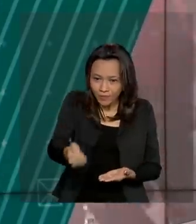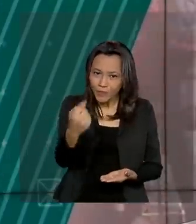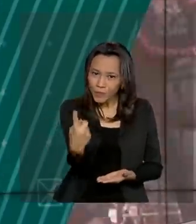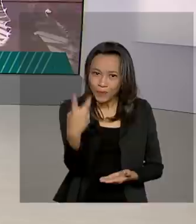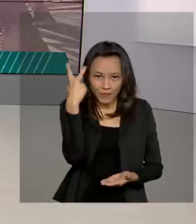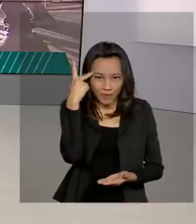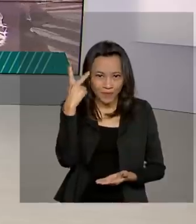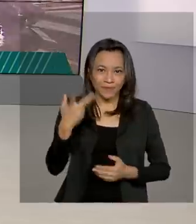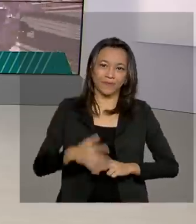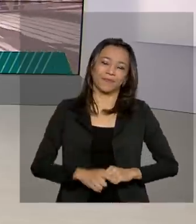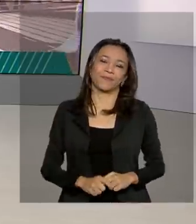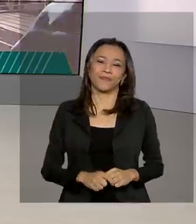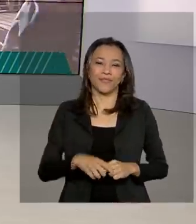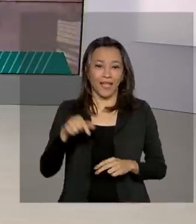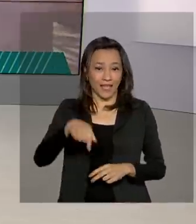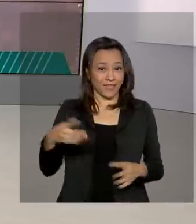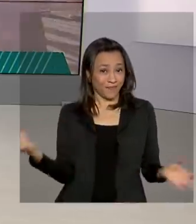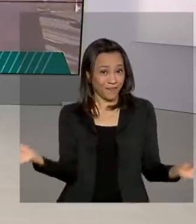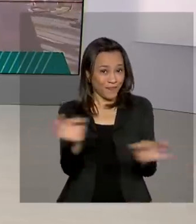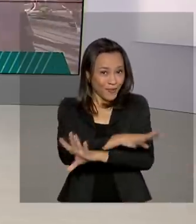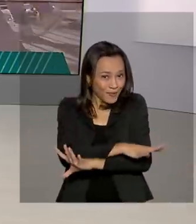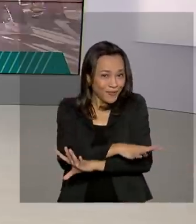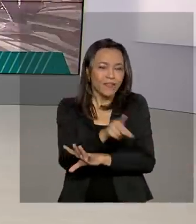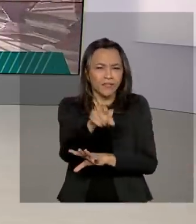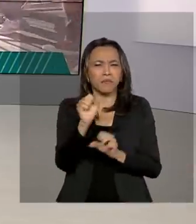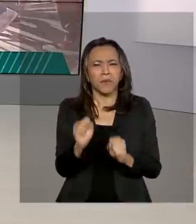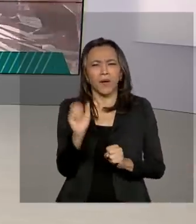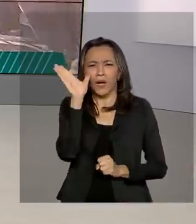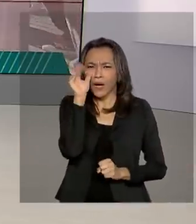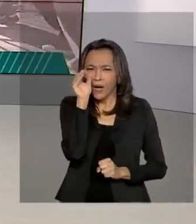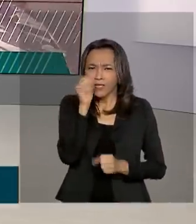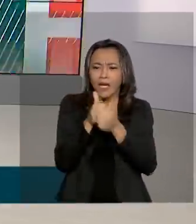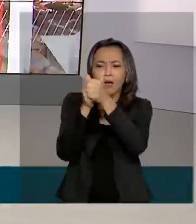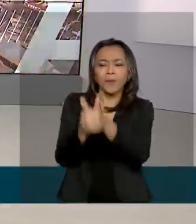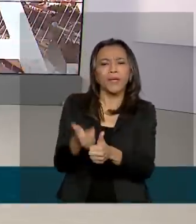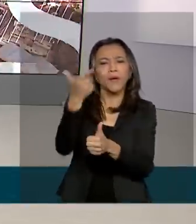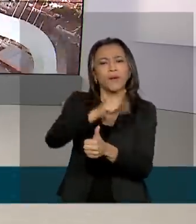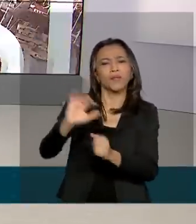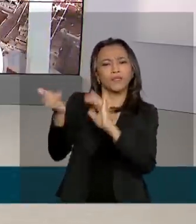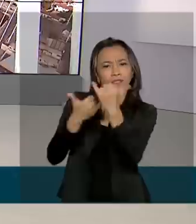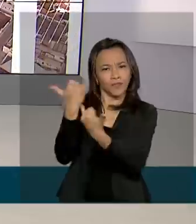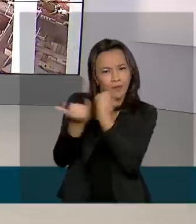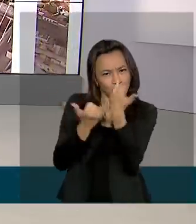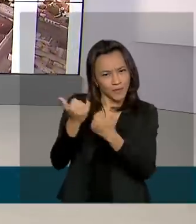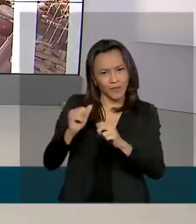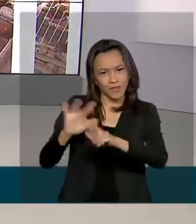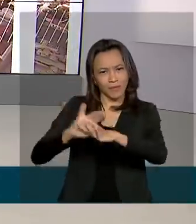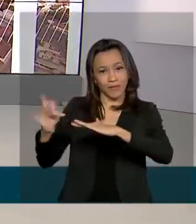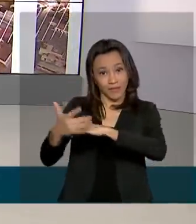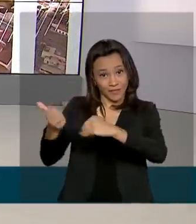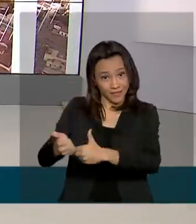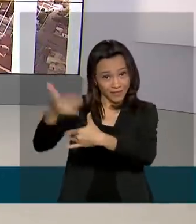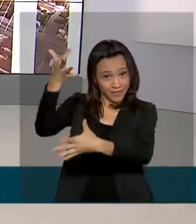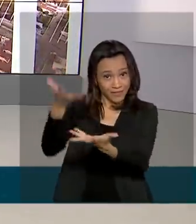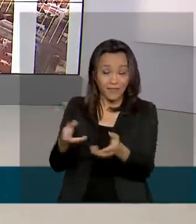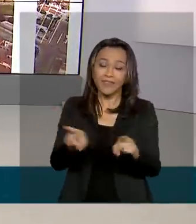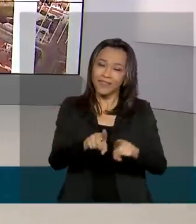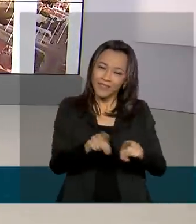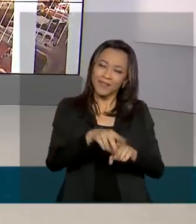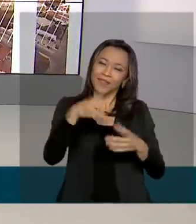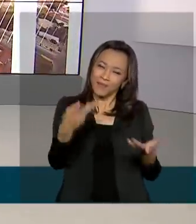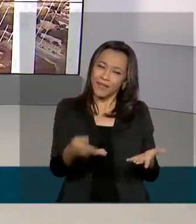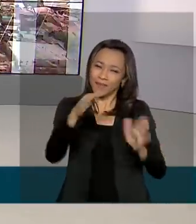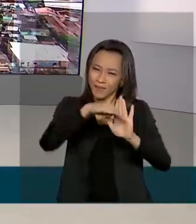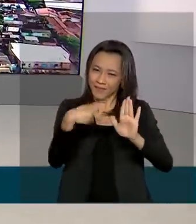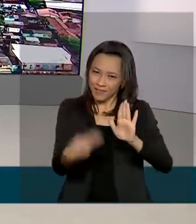São Paulo. O Brasil em Dia fica por aqui. E você pode acompanhar outras notícias pelas nossas redes sociais e também pela nossa